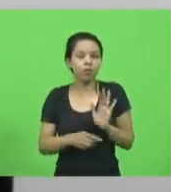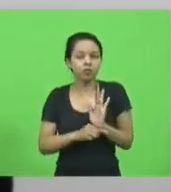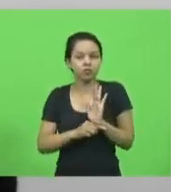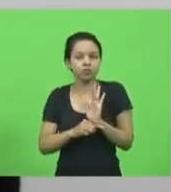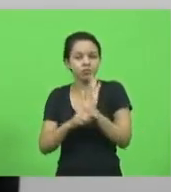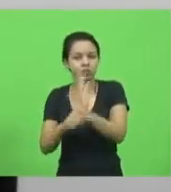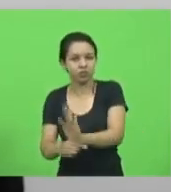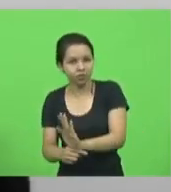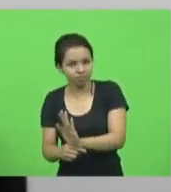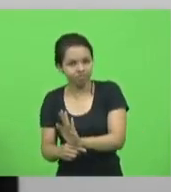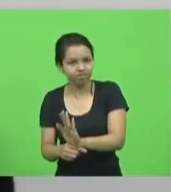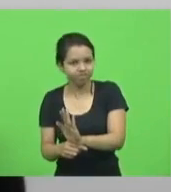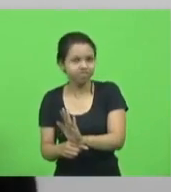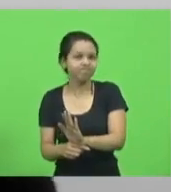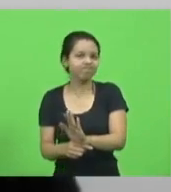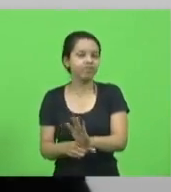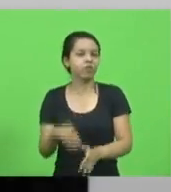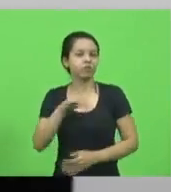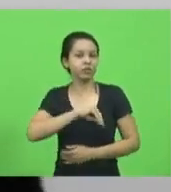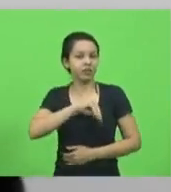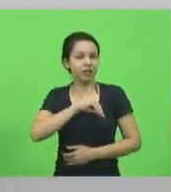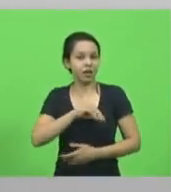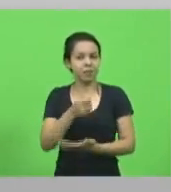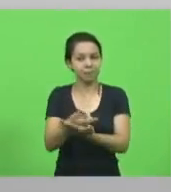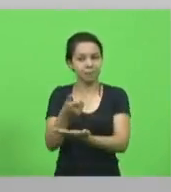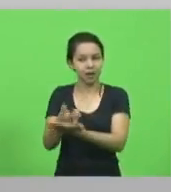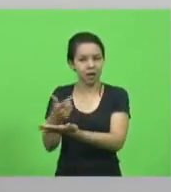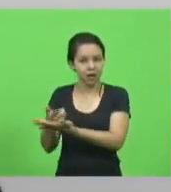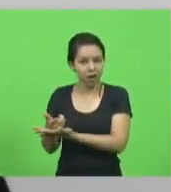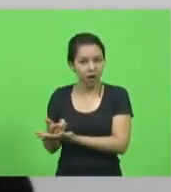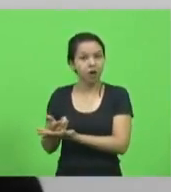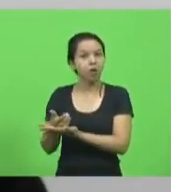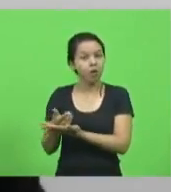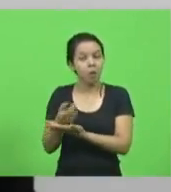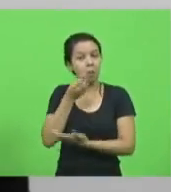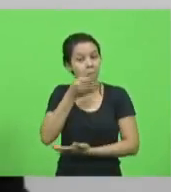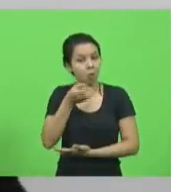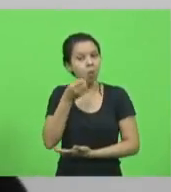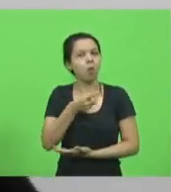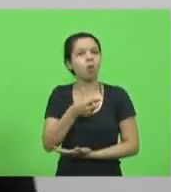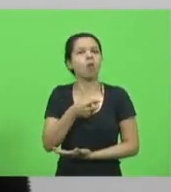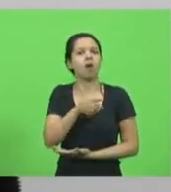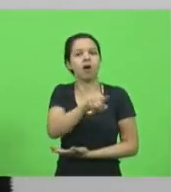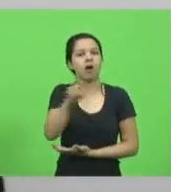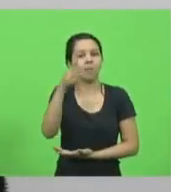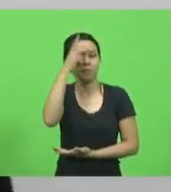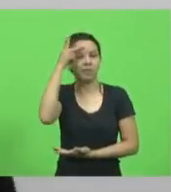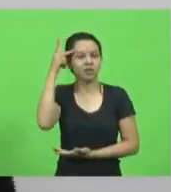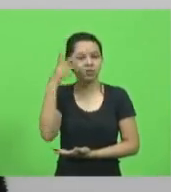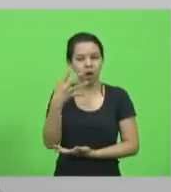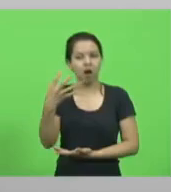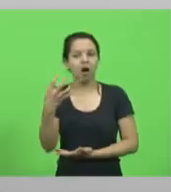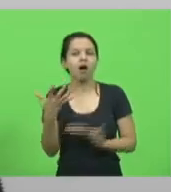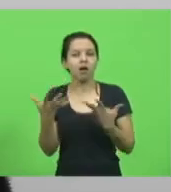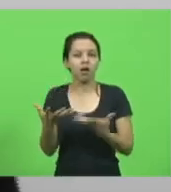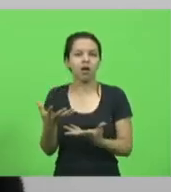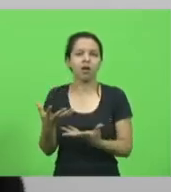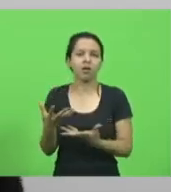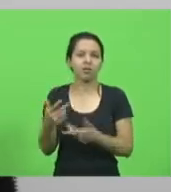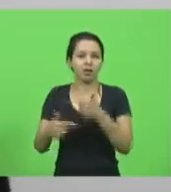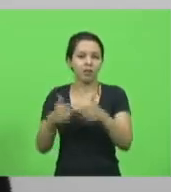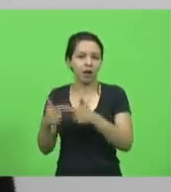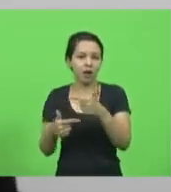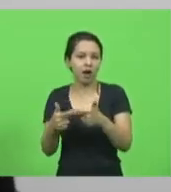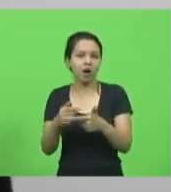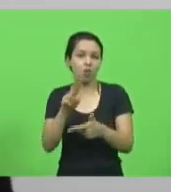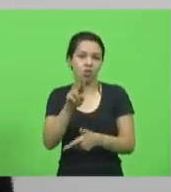inclusive, para que os salários pagos sejam atrativos para quem vai para uma UTI COVID, por exemplo, que é